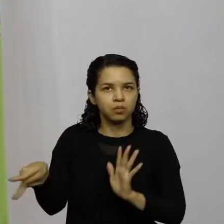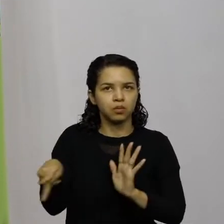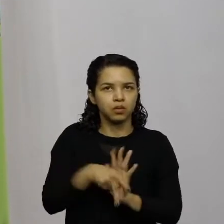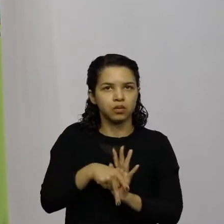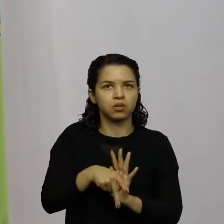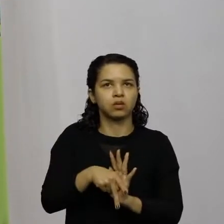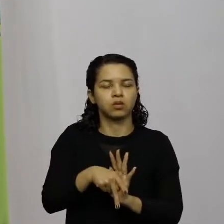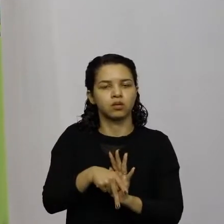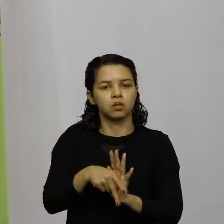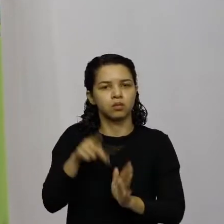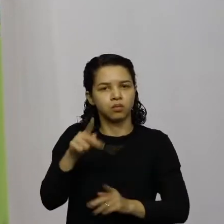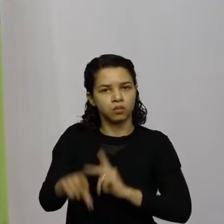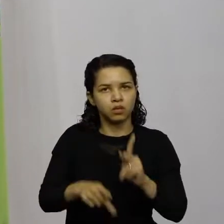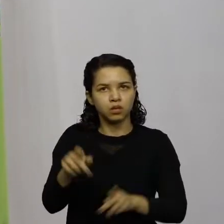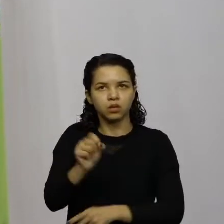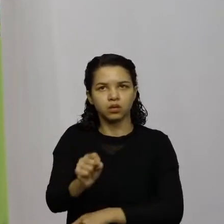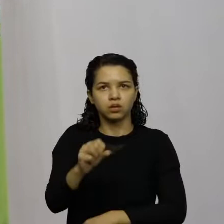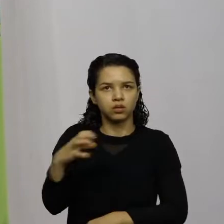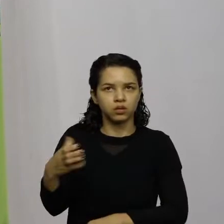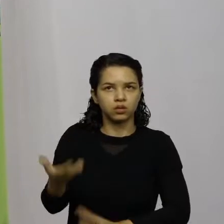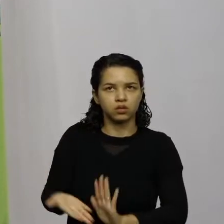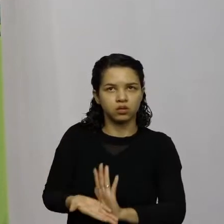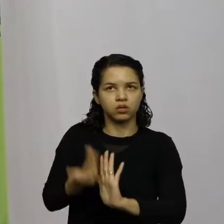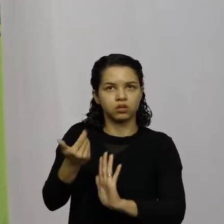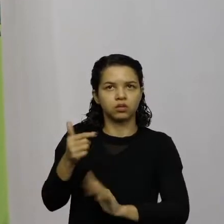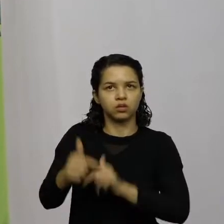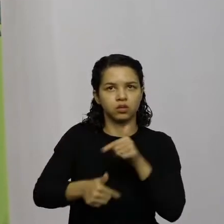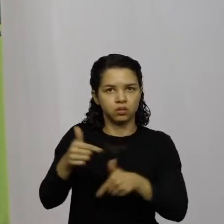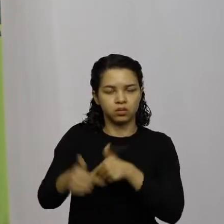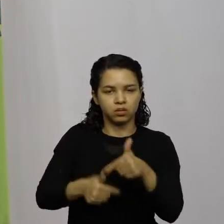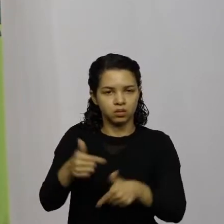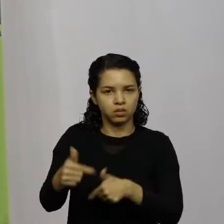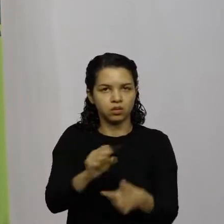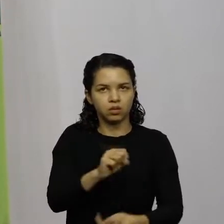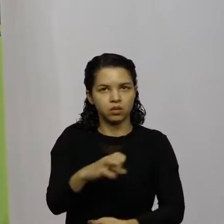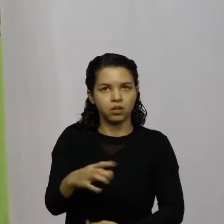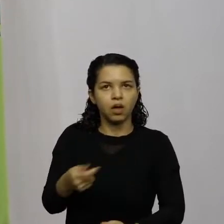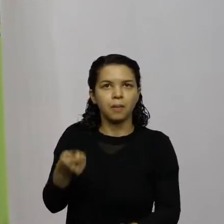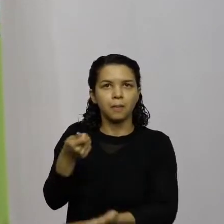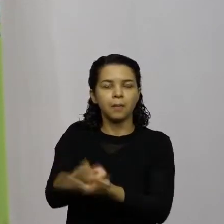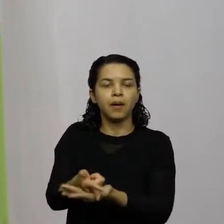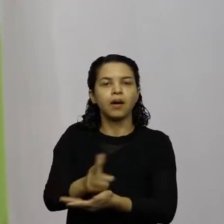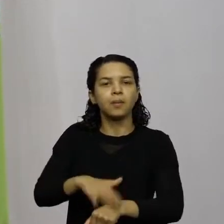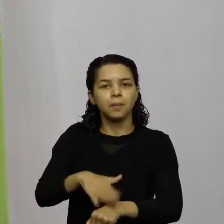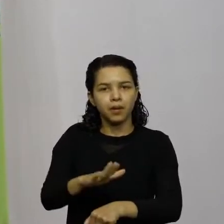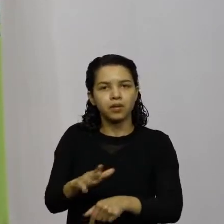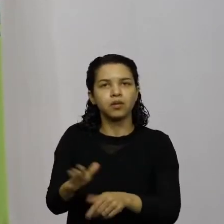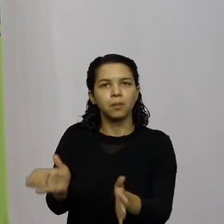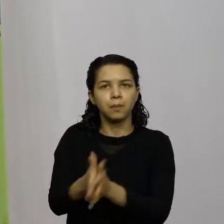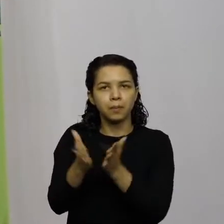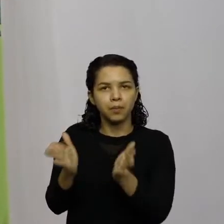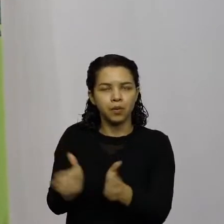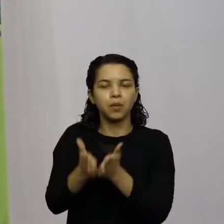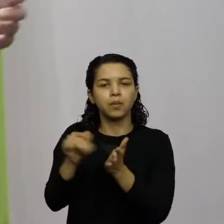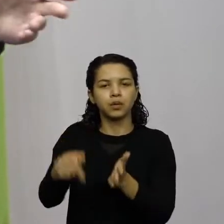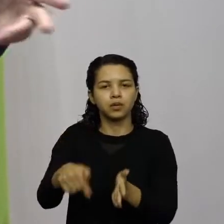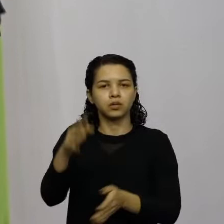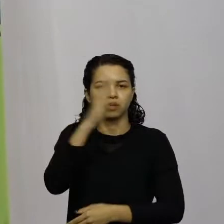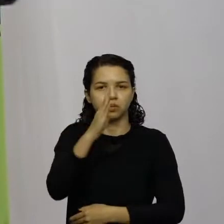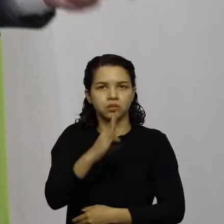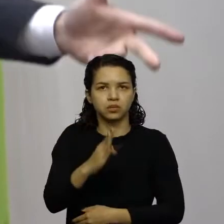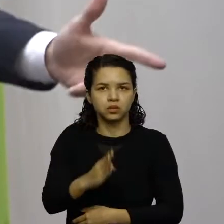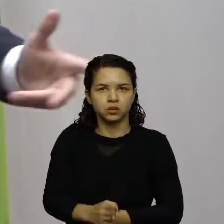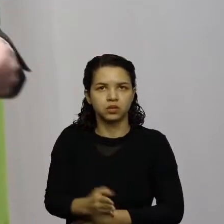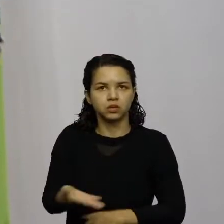aquilo que é tirado do trabalhador catarinense e quem paga mais é o mais pobre no Brasil, então que é tirado dessa população para fazer